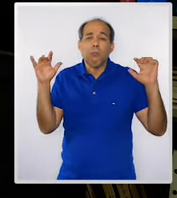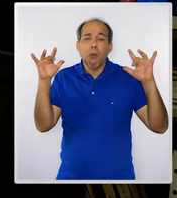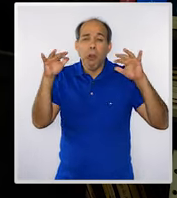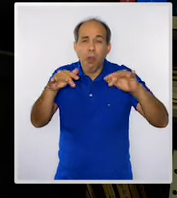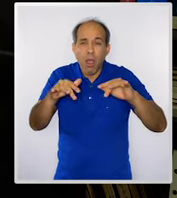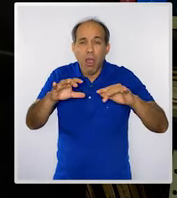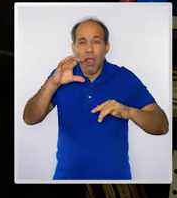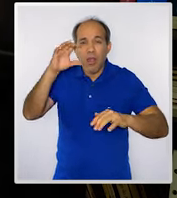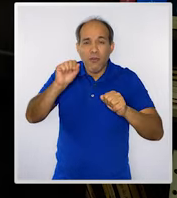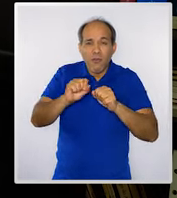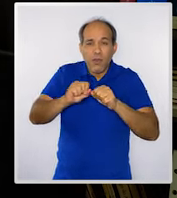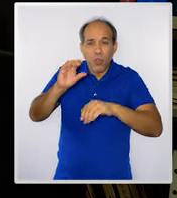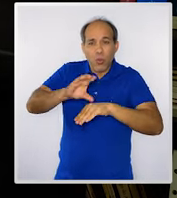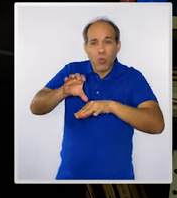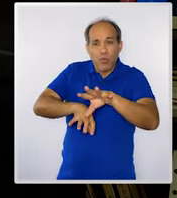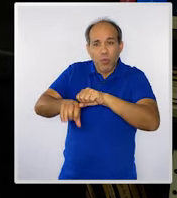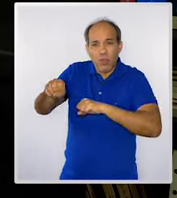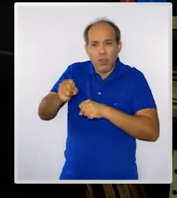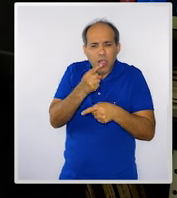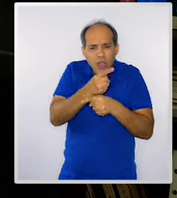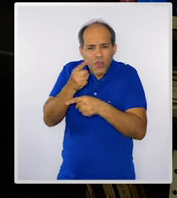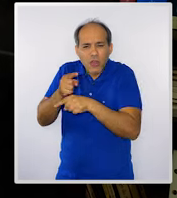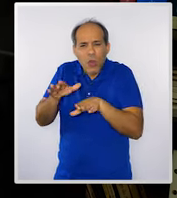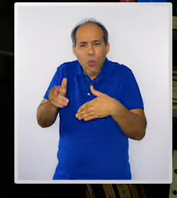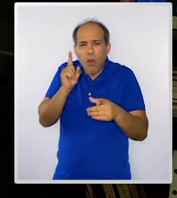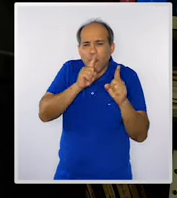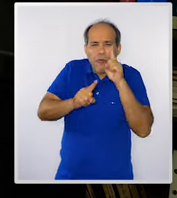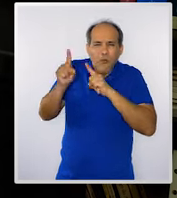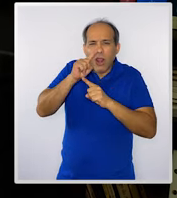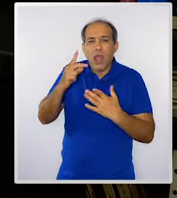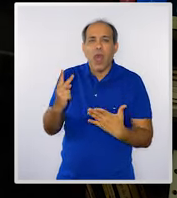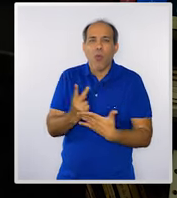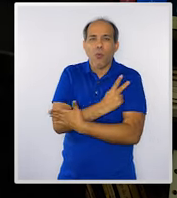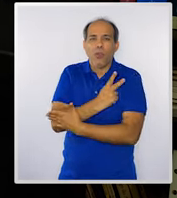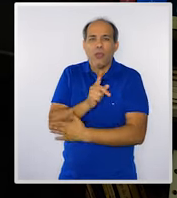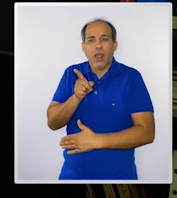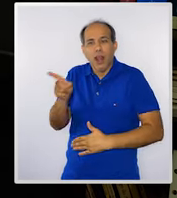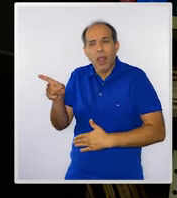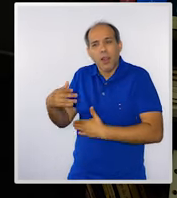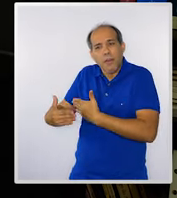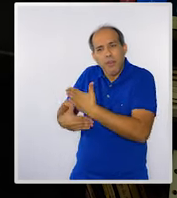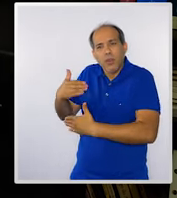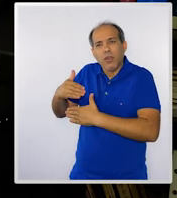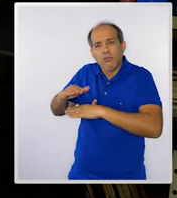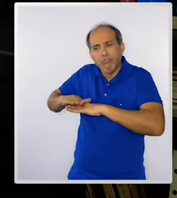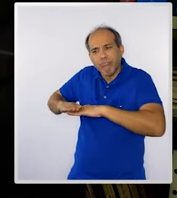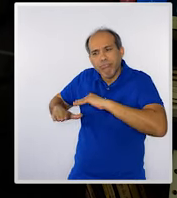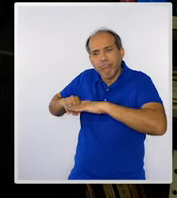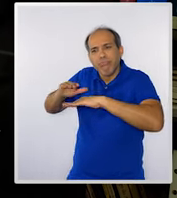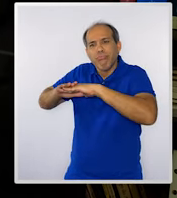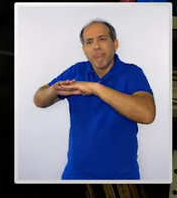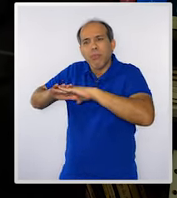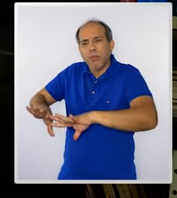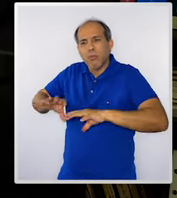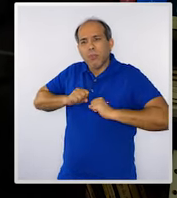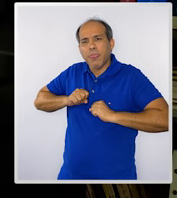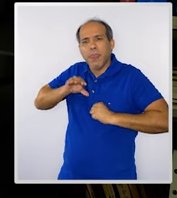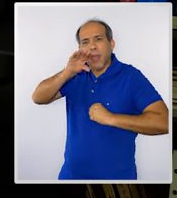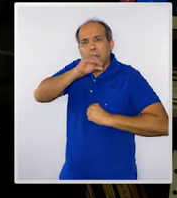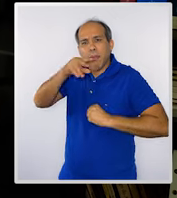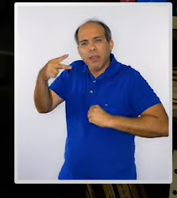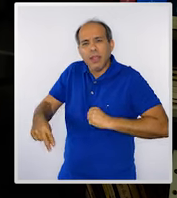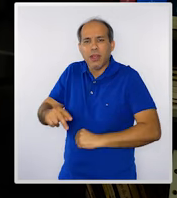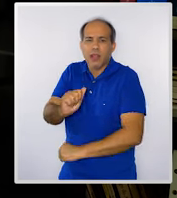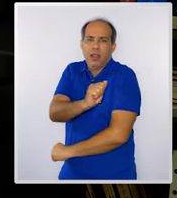que vão fazer a formação, eles identificam quais são as falhas que estão acontecendo lá no processo da construção verbal